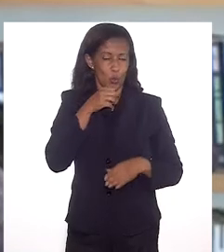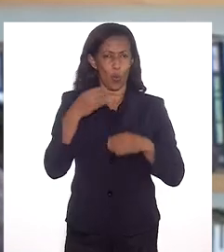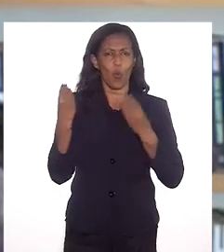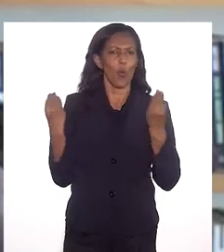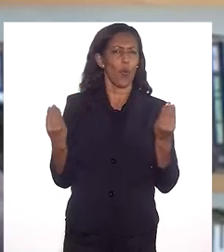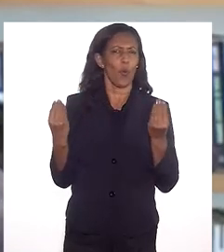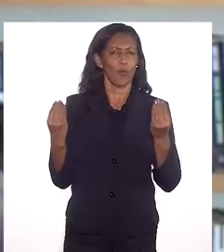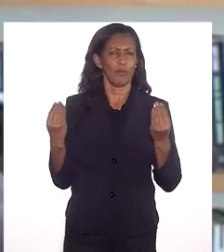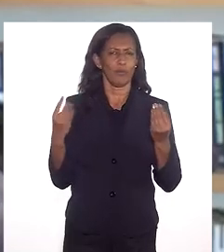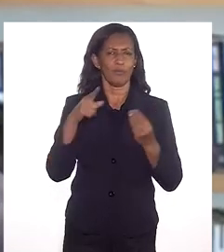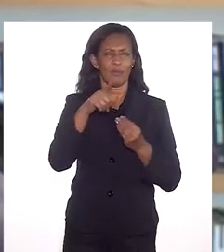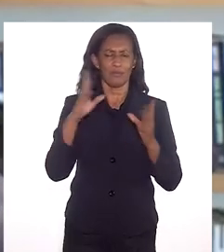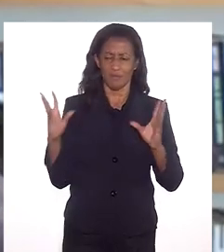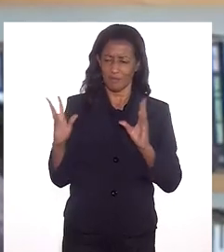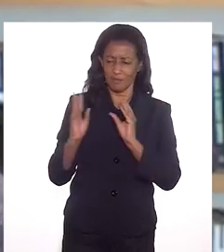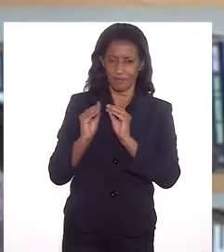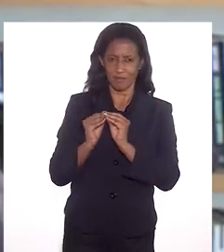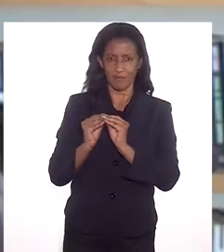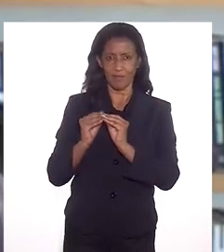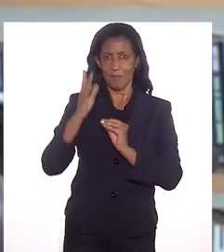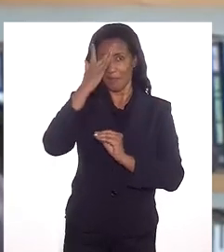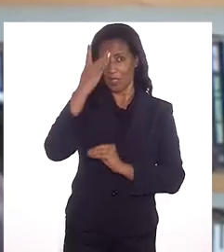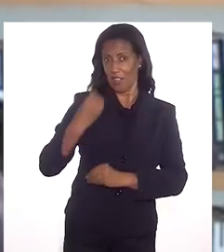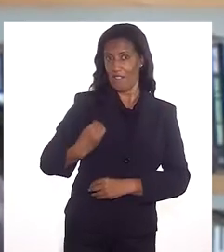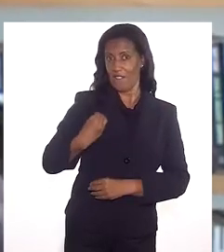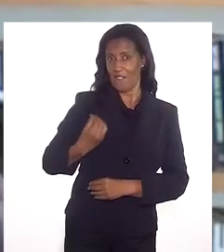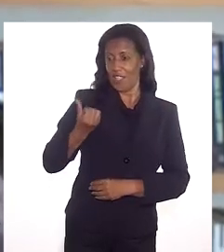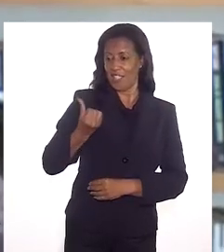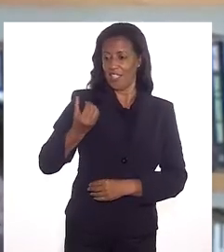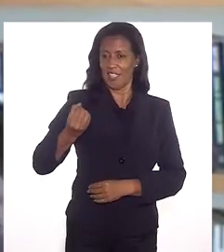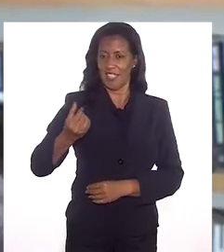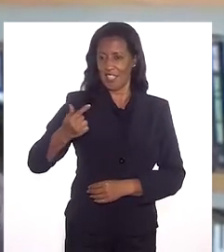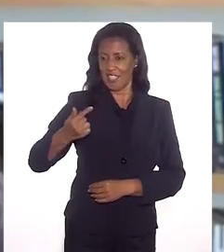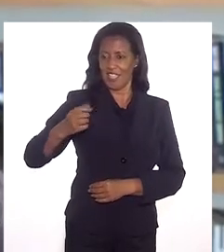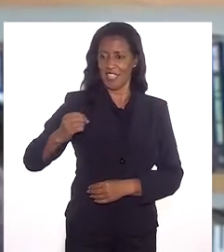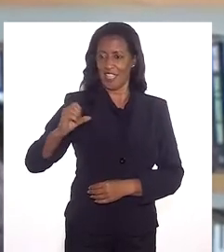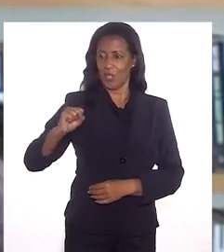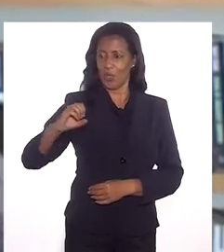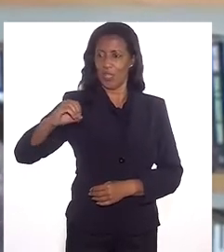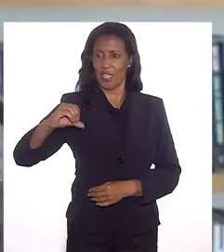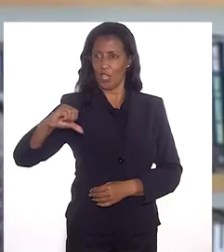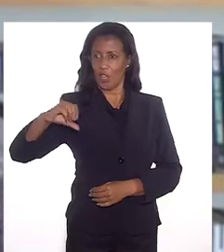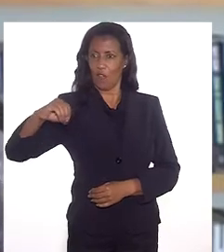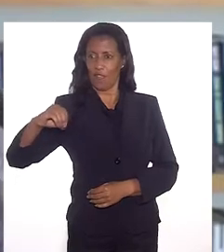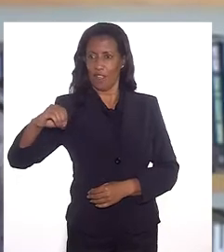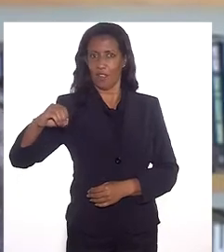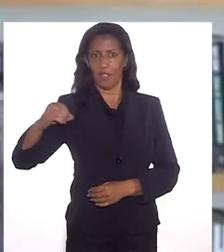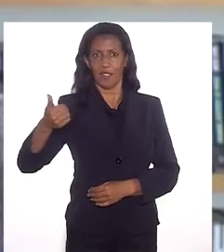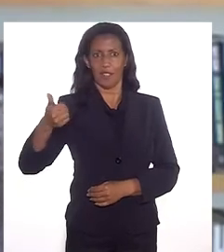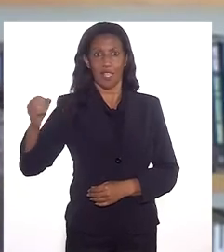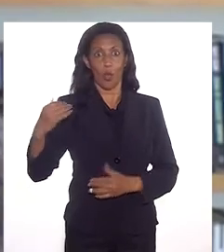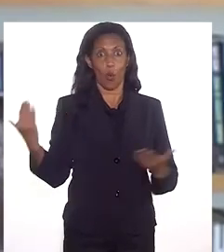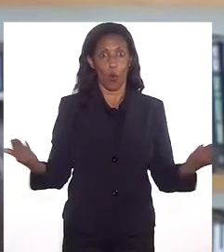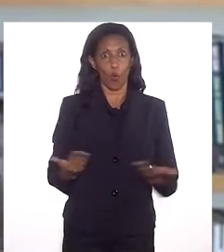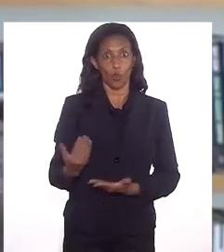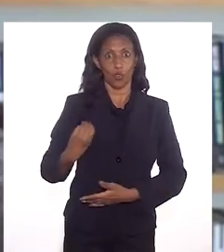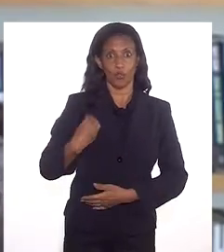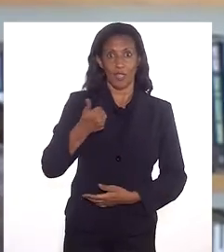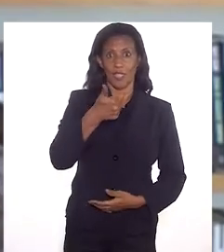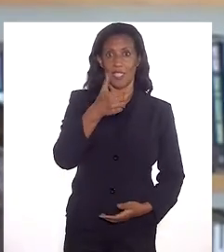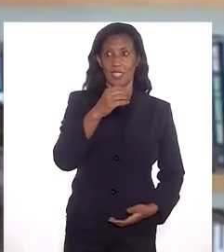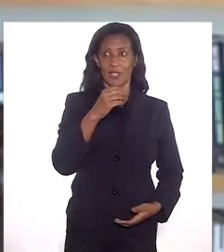classificar da mesma forma quem viveu 60, 70, 80, 90, 100 e hoje chega até os 105